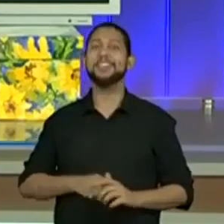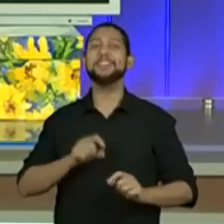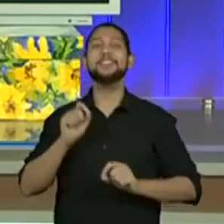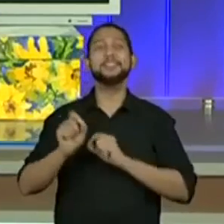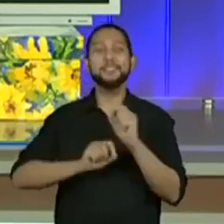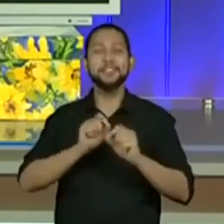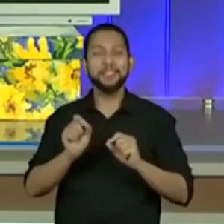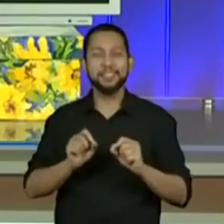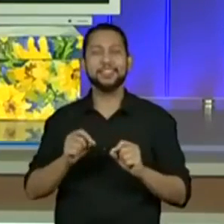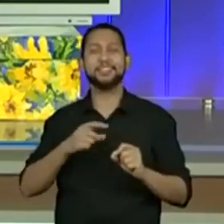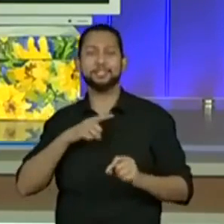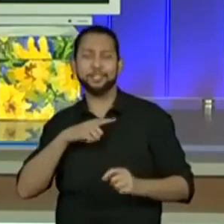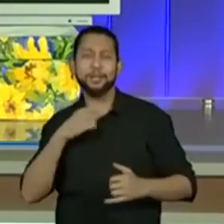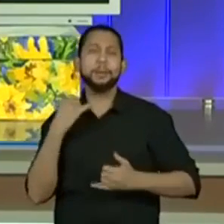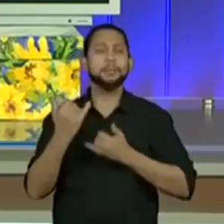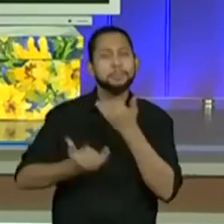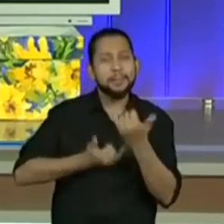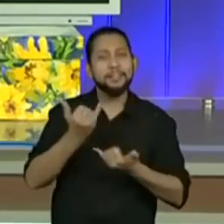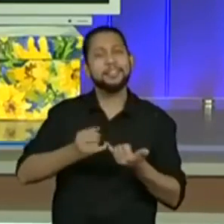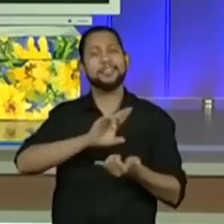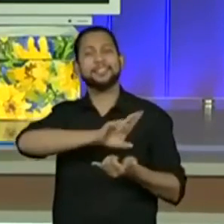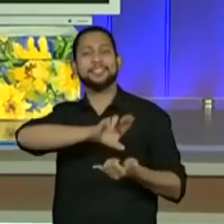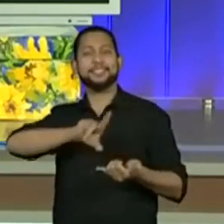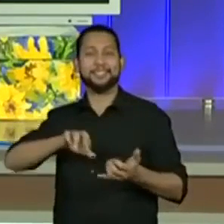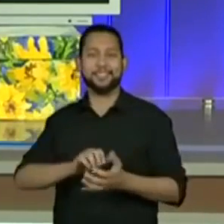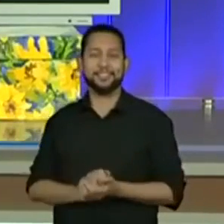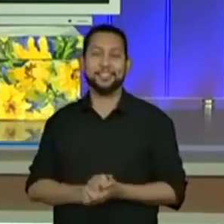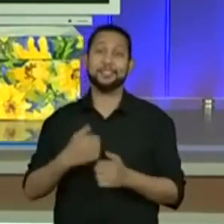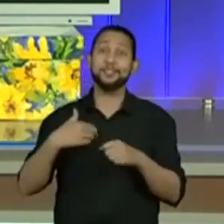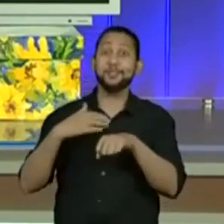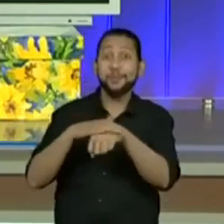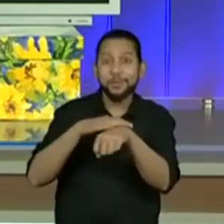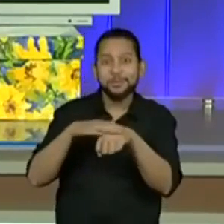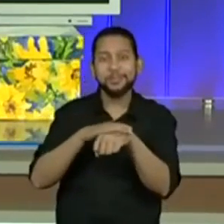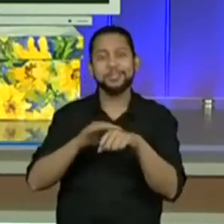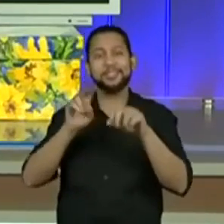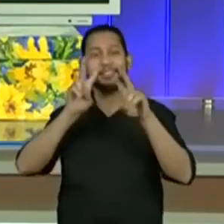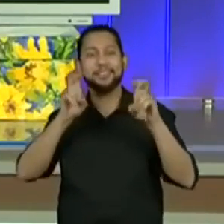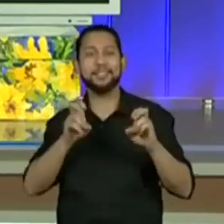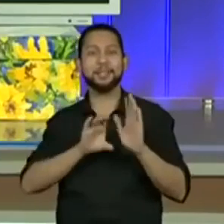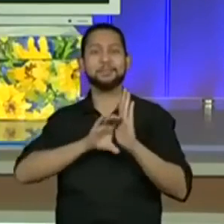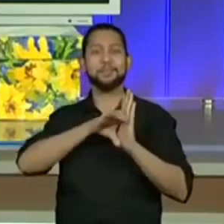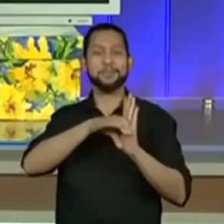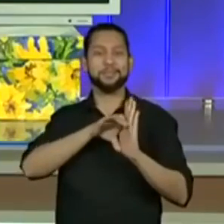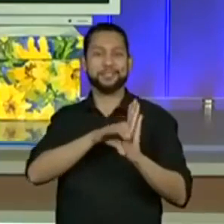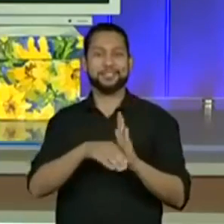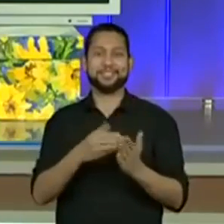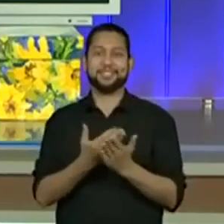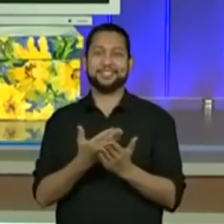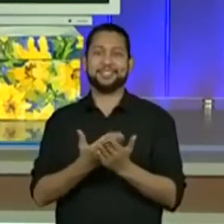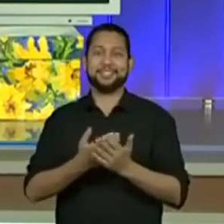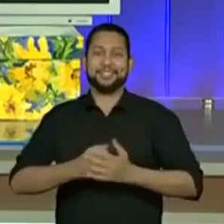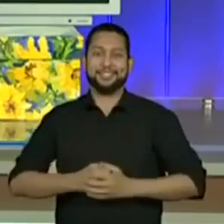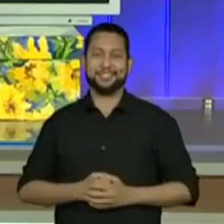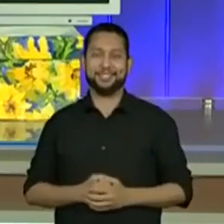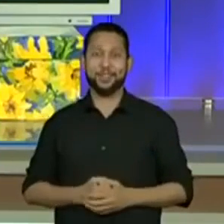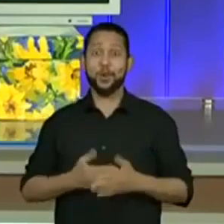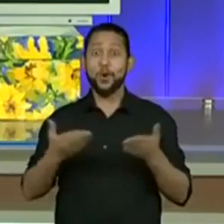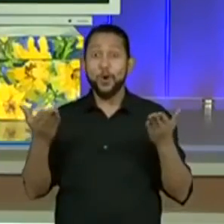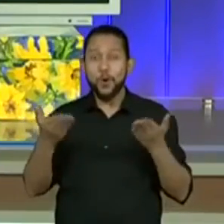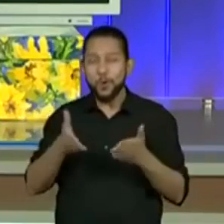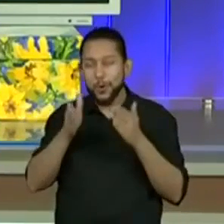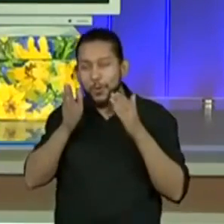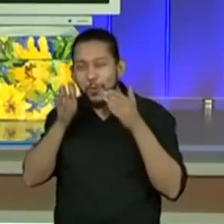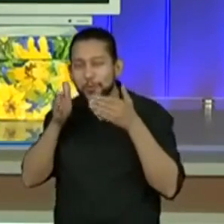jogos e brincadeiras, mas também conversamos sobre alguns conceitos nessas duas aulas. Hoje eu vou focar um